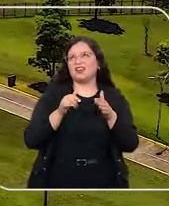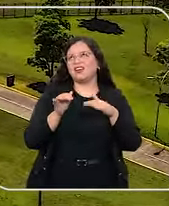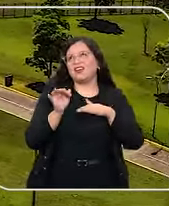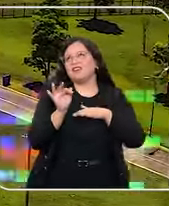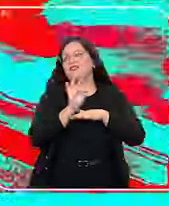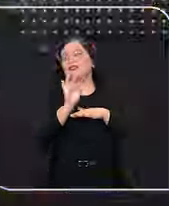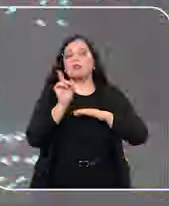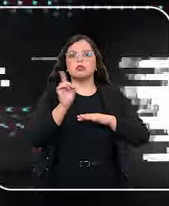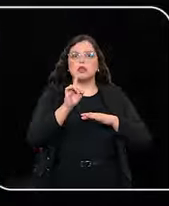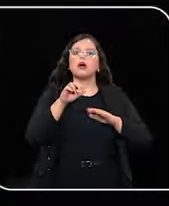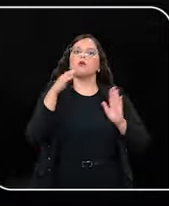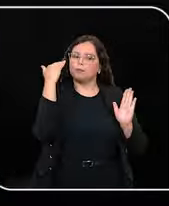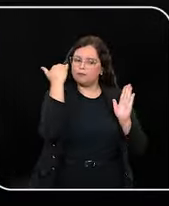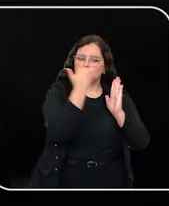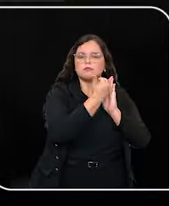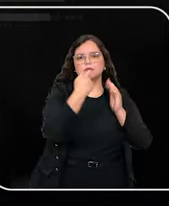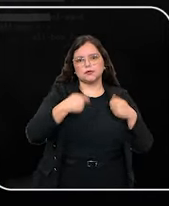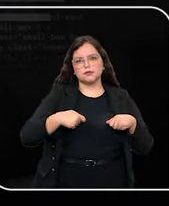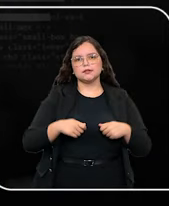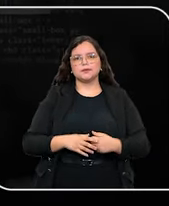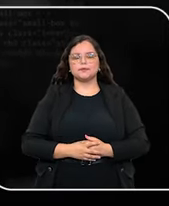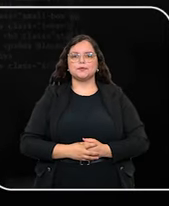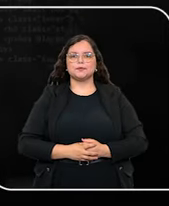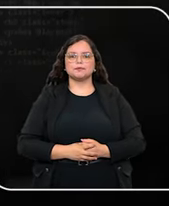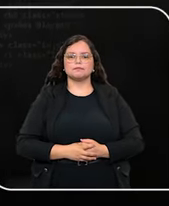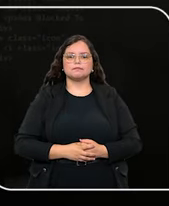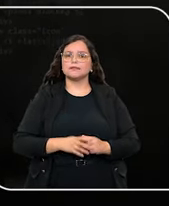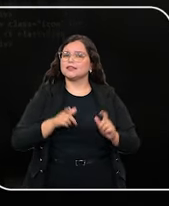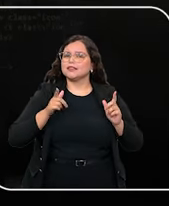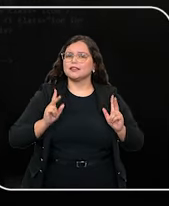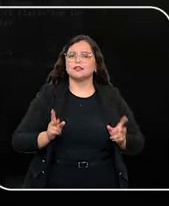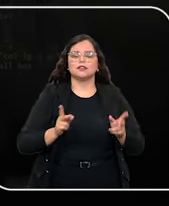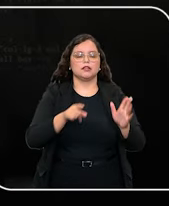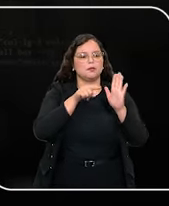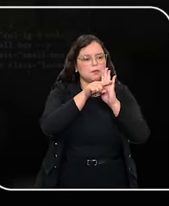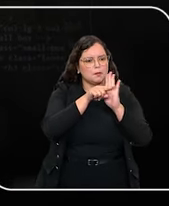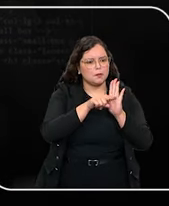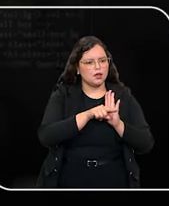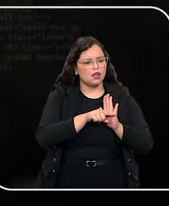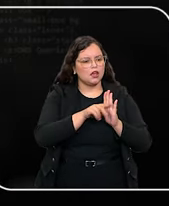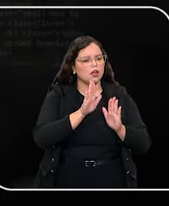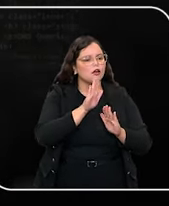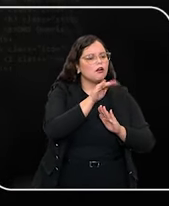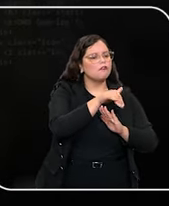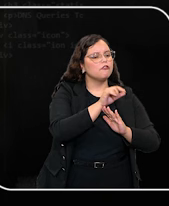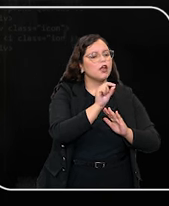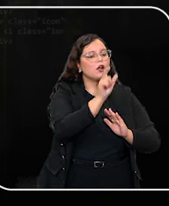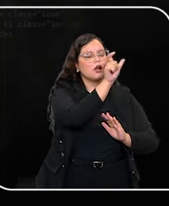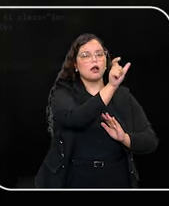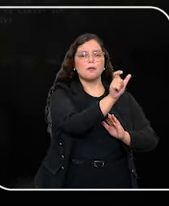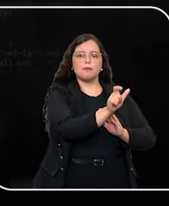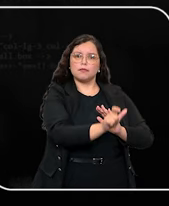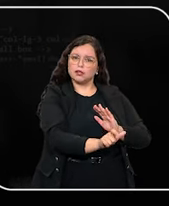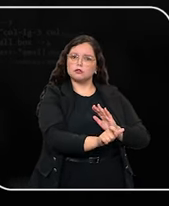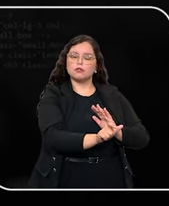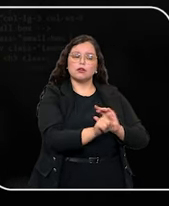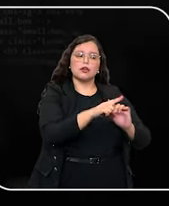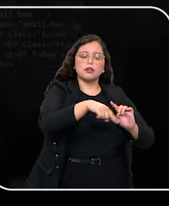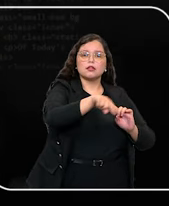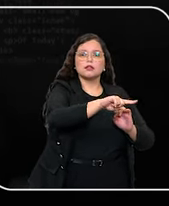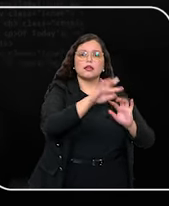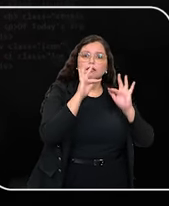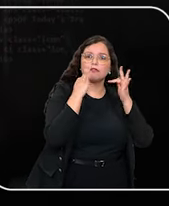formalidade. Sempre tem por trás de cada uma dessas investigações uma pessoa. Uma pessoa, as suas